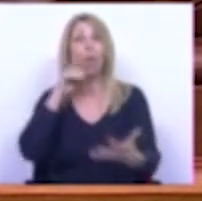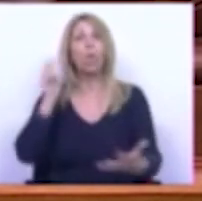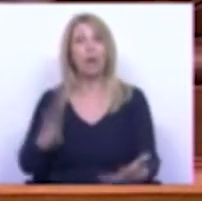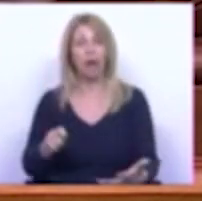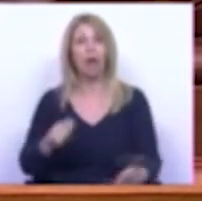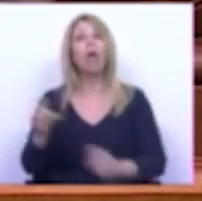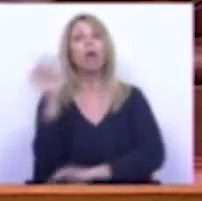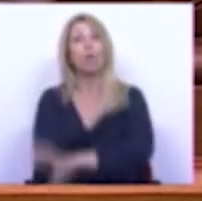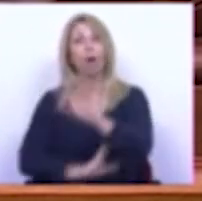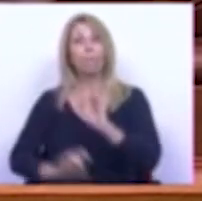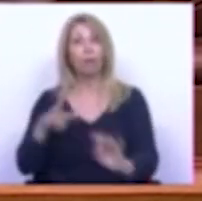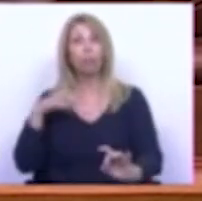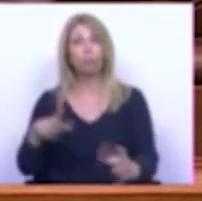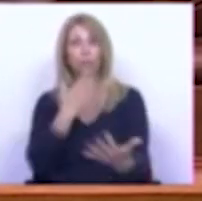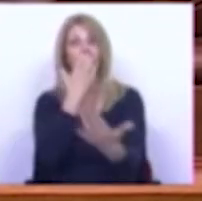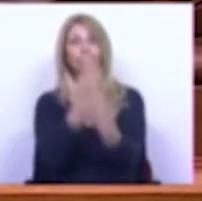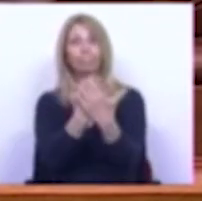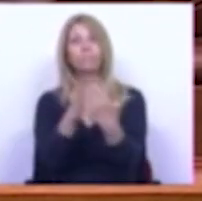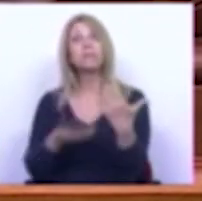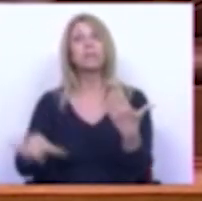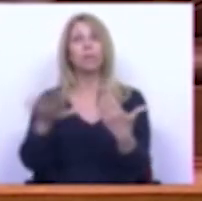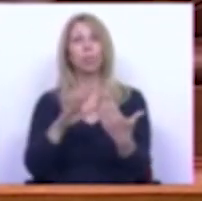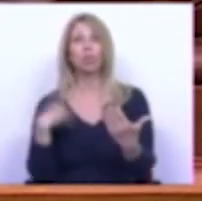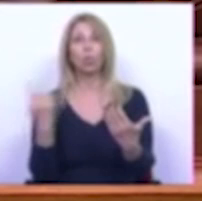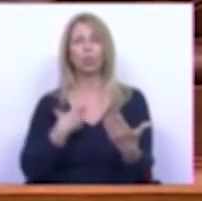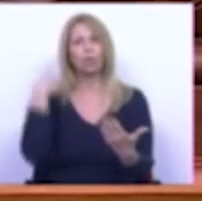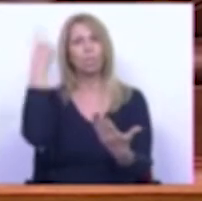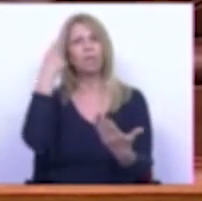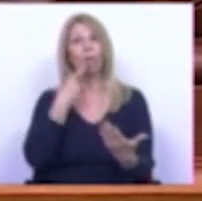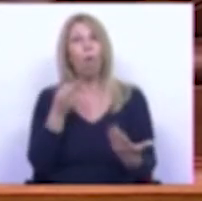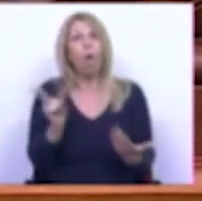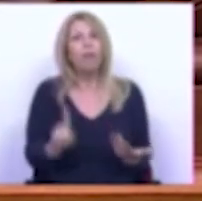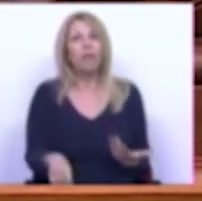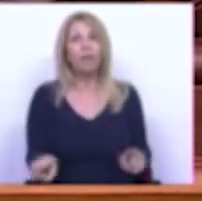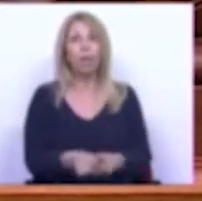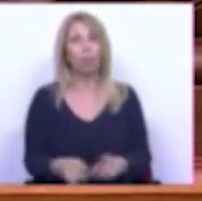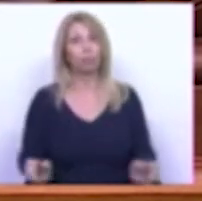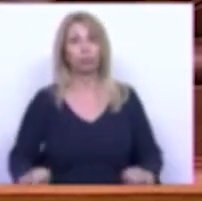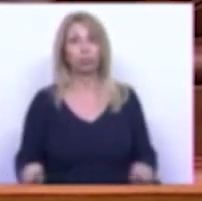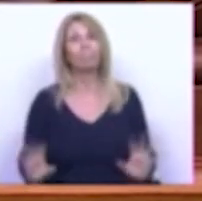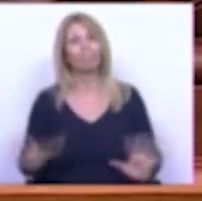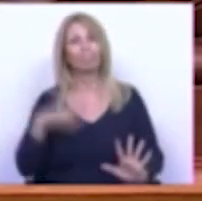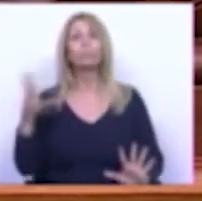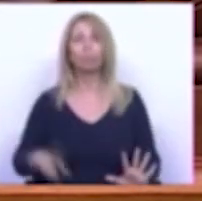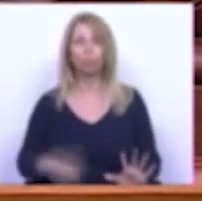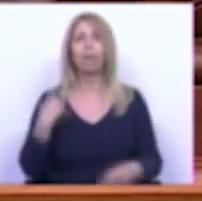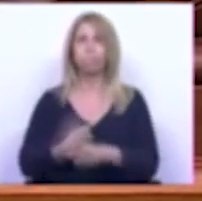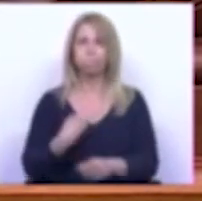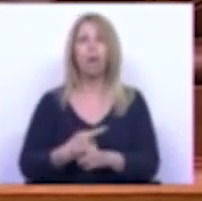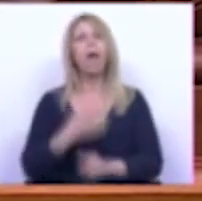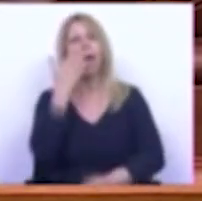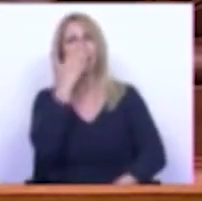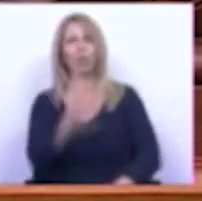Portugal foram confrontados com um cenário que todos pensávamos que não se repetiria Portugal manteve uma atitude solidária e humanista